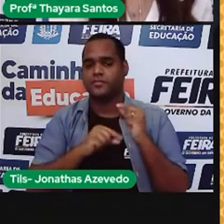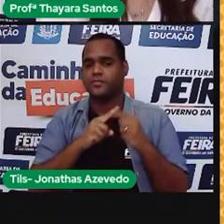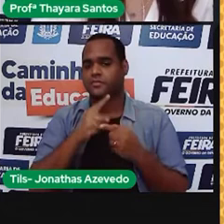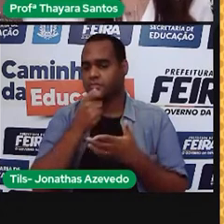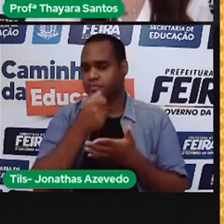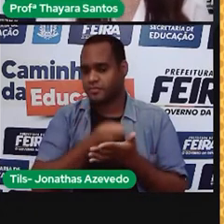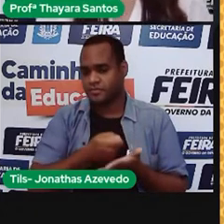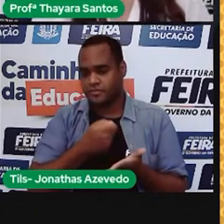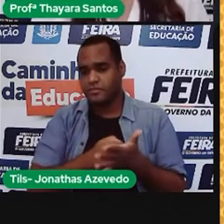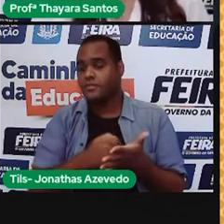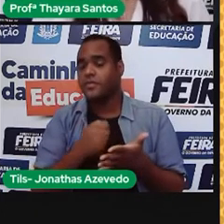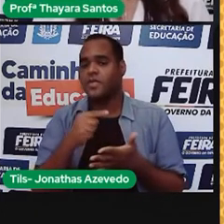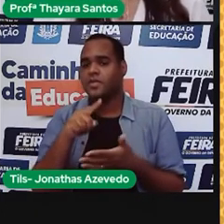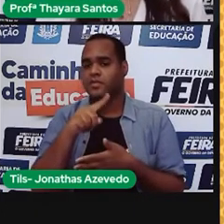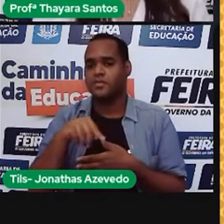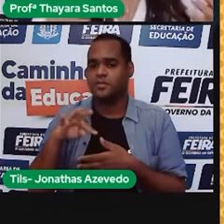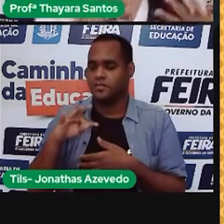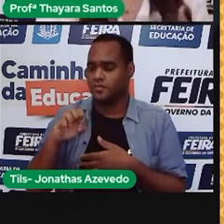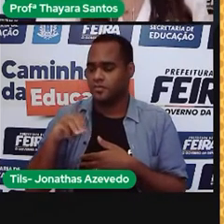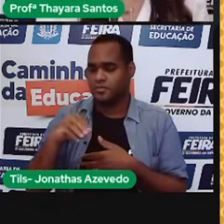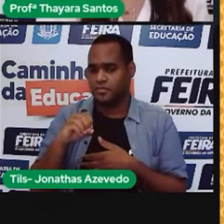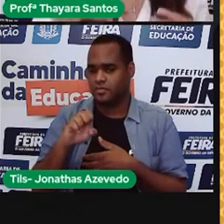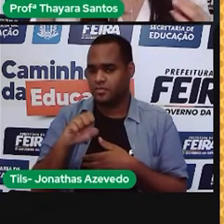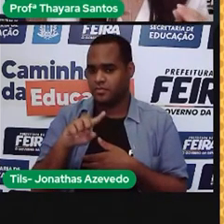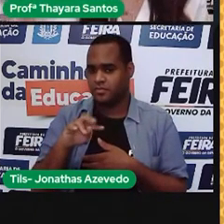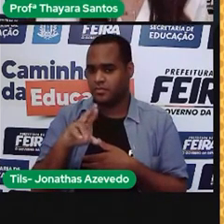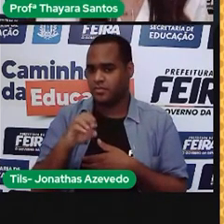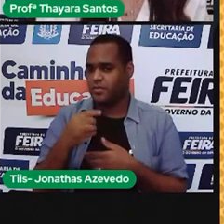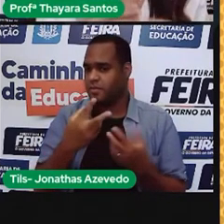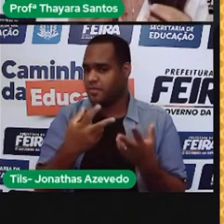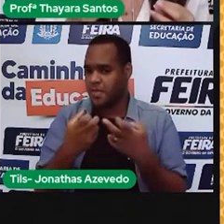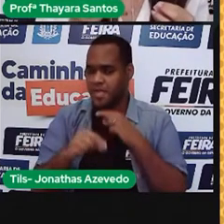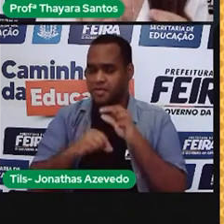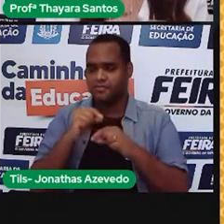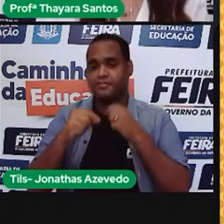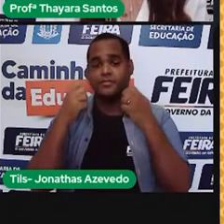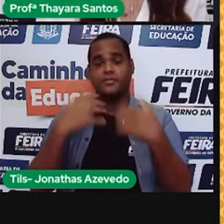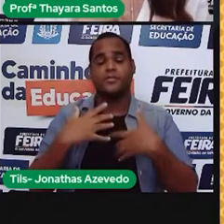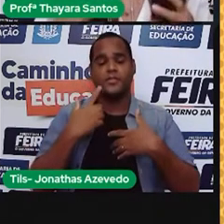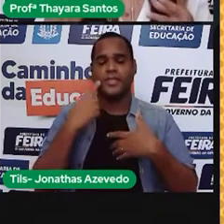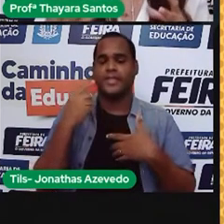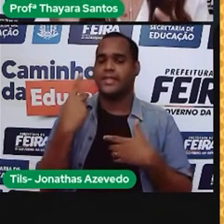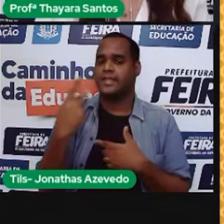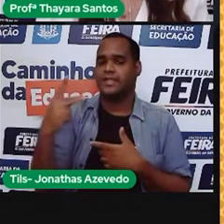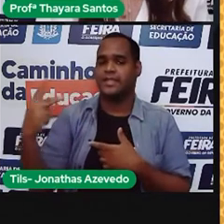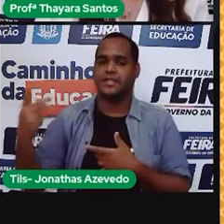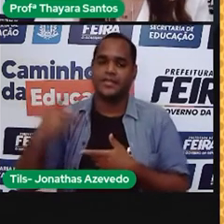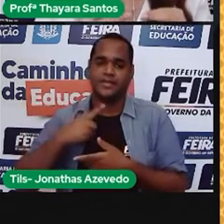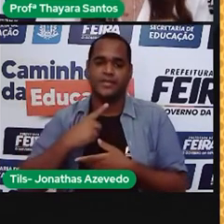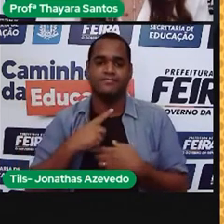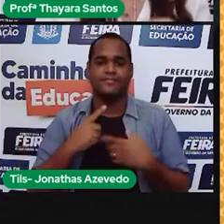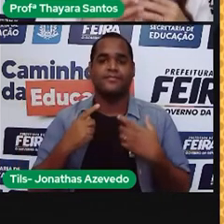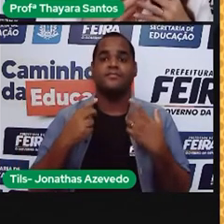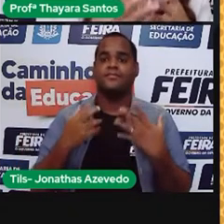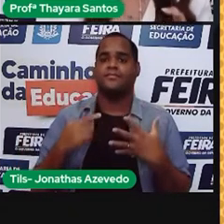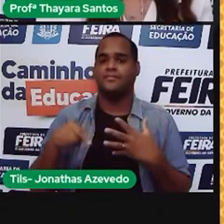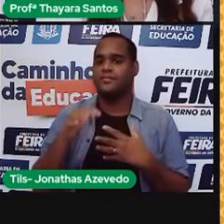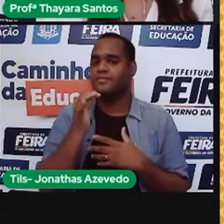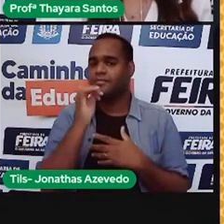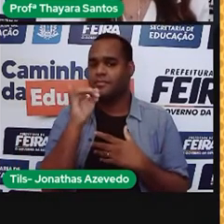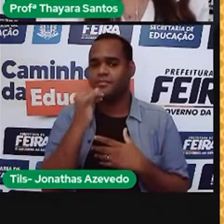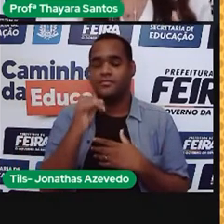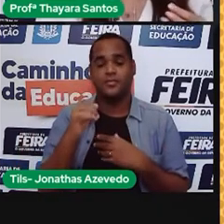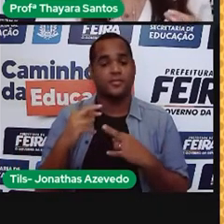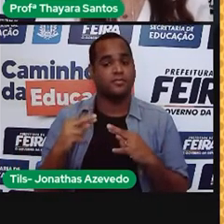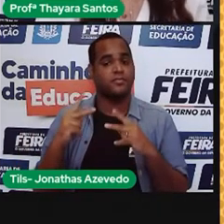da hidrelétrica, das termoelétricas. E como a gente já viu, nas termoelétricas, o custo da geração de energia é muito